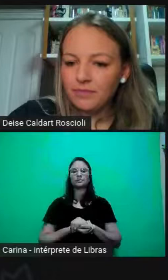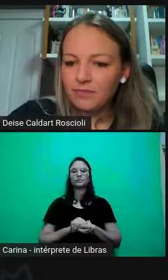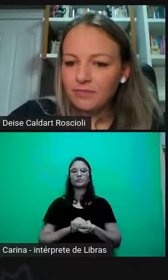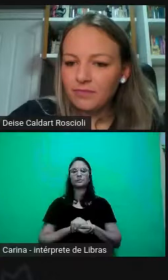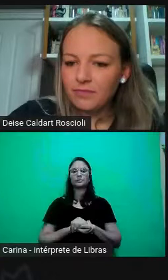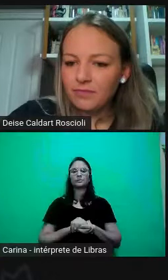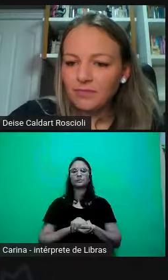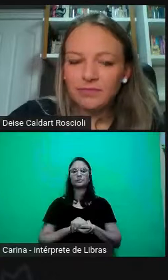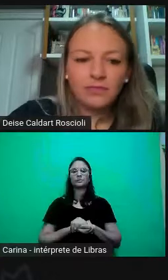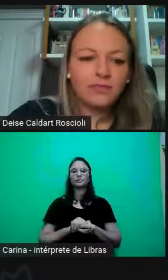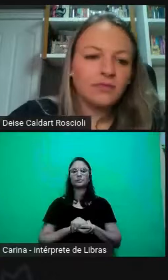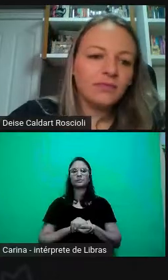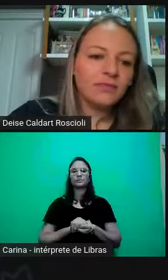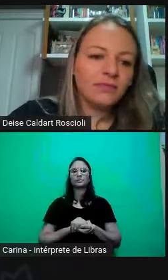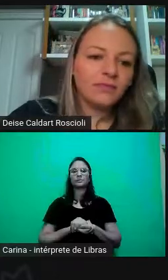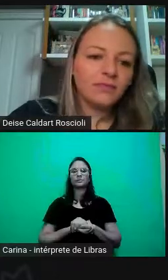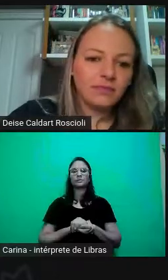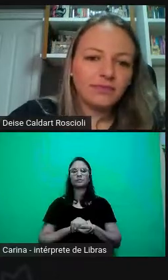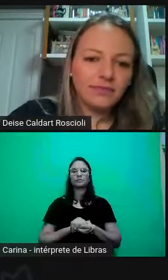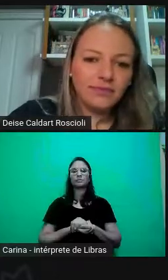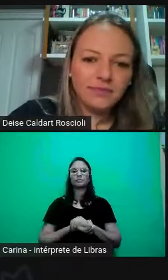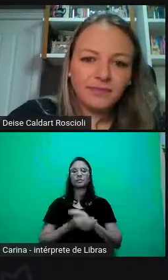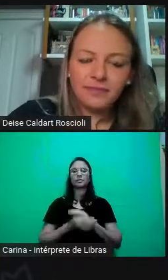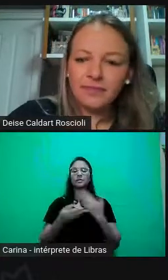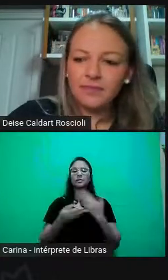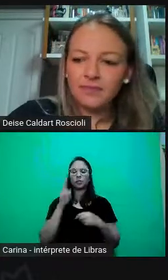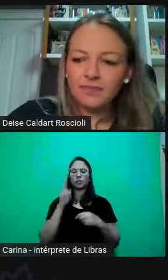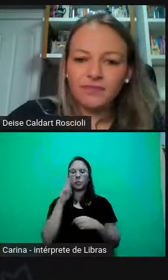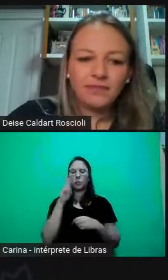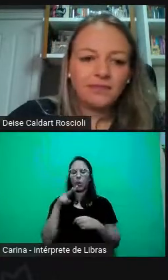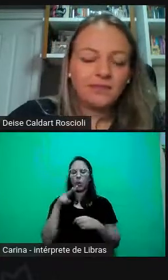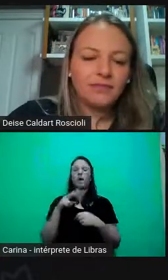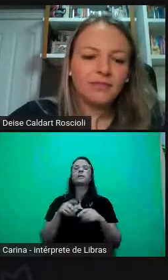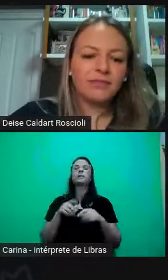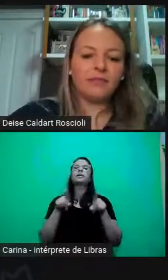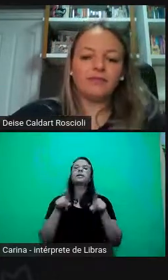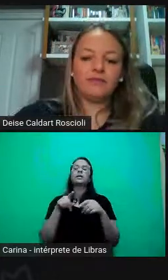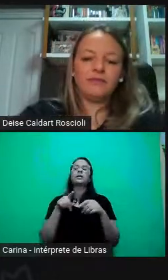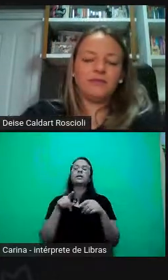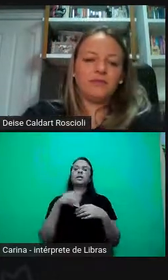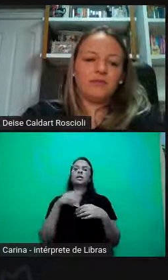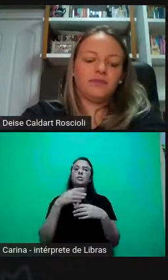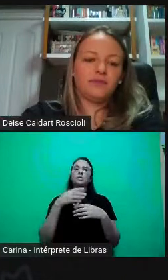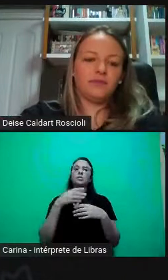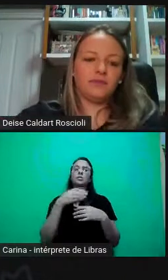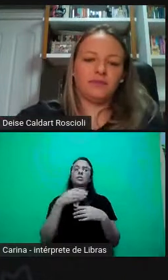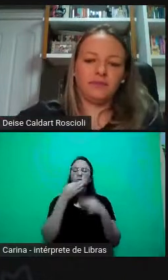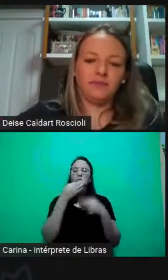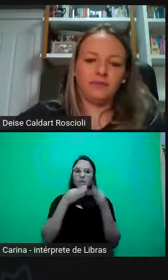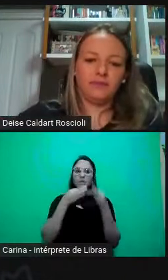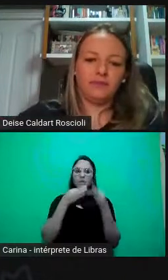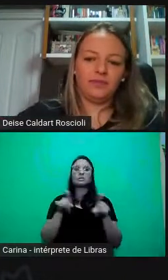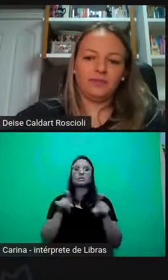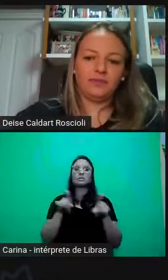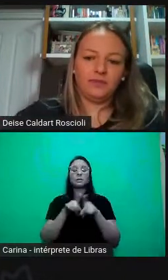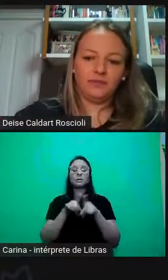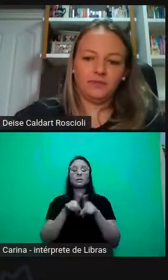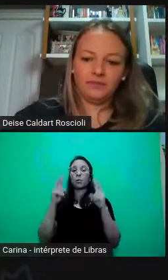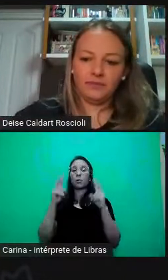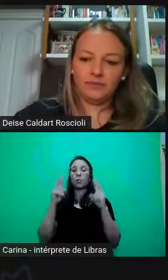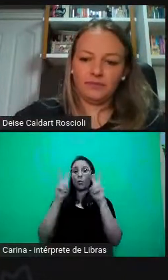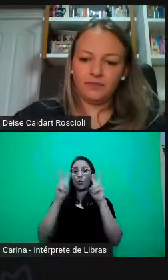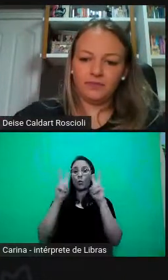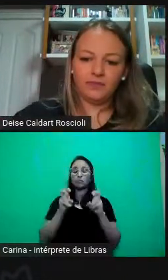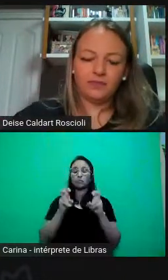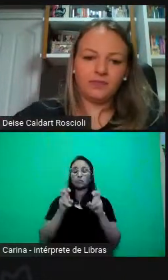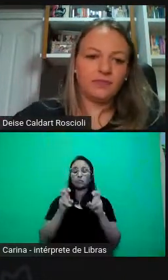Enquanto, eu vou dar uma olhada ali, eu desisto para falar também que a temática da diversidade de trabalho, ela